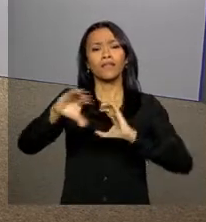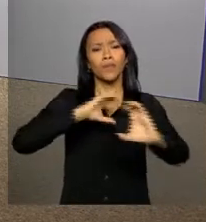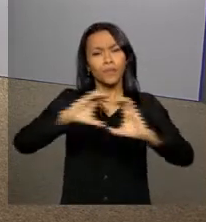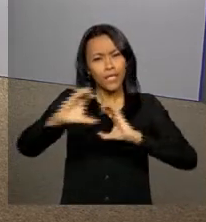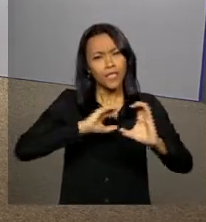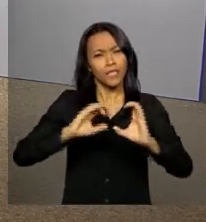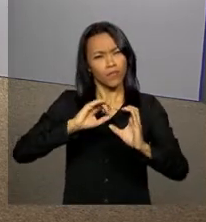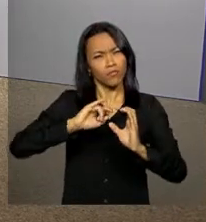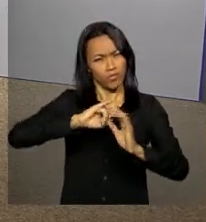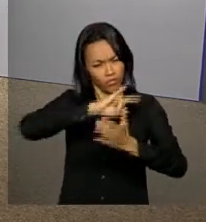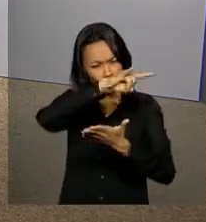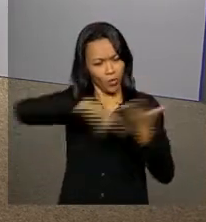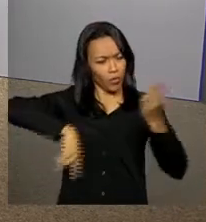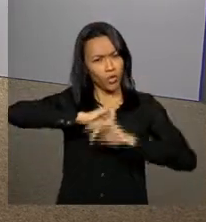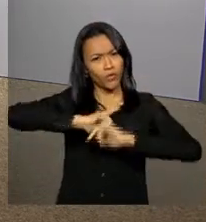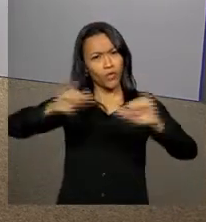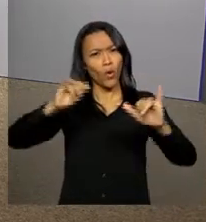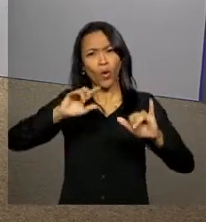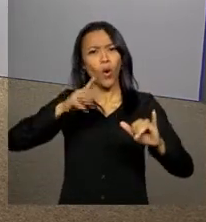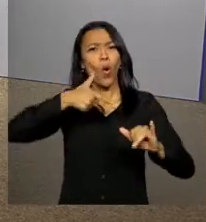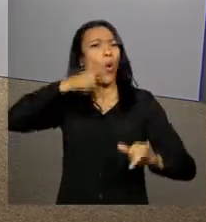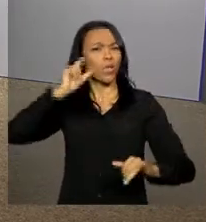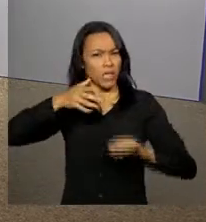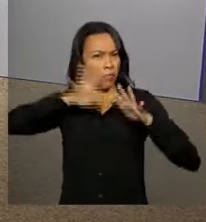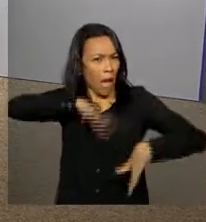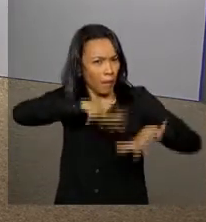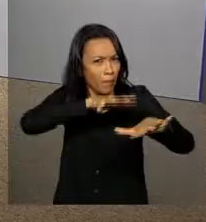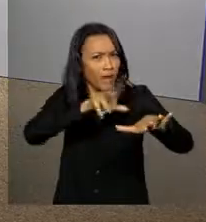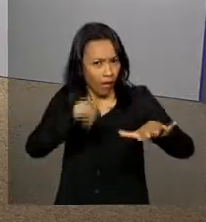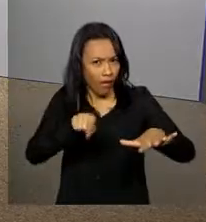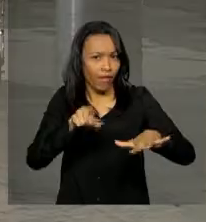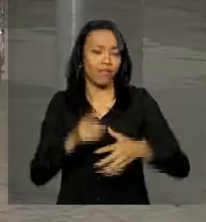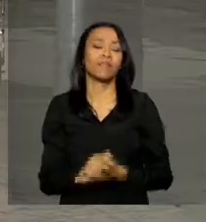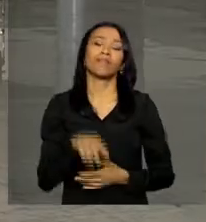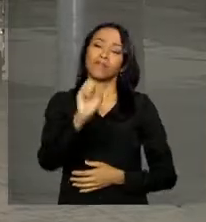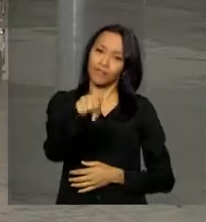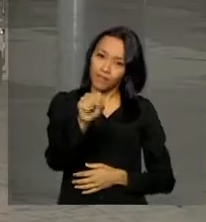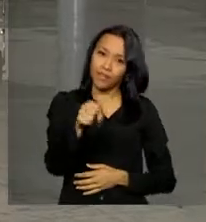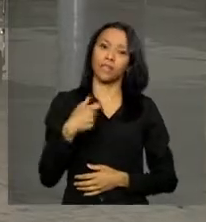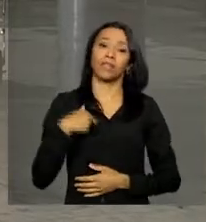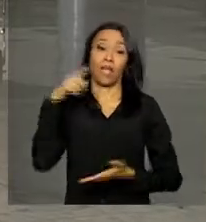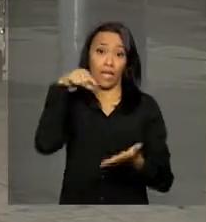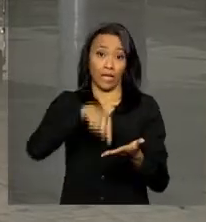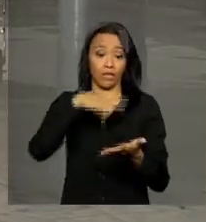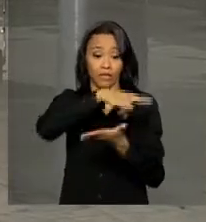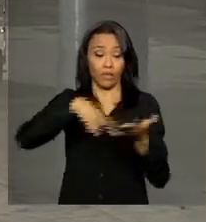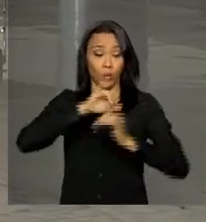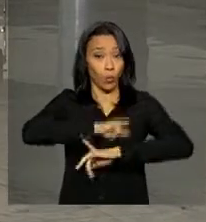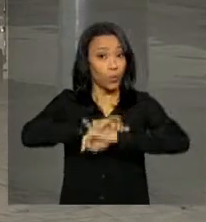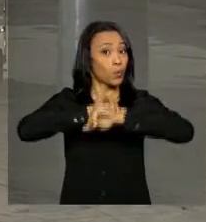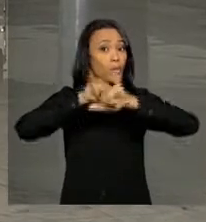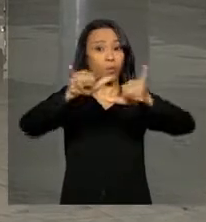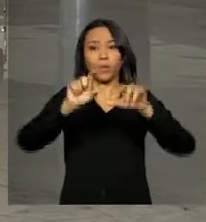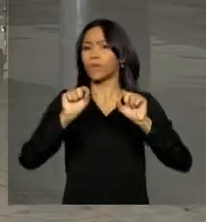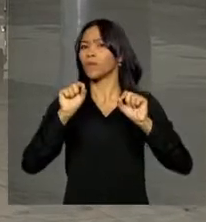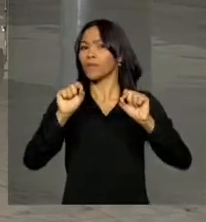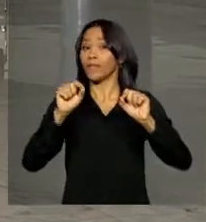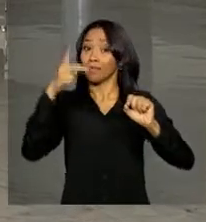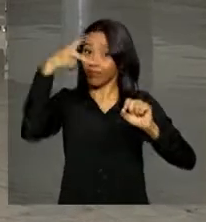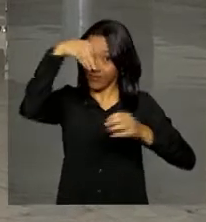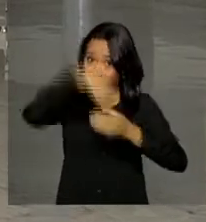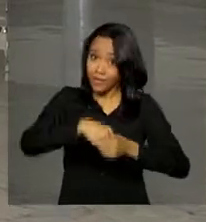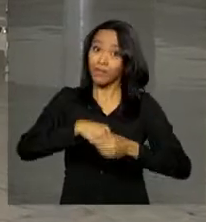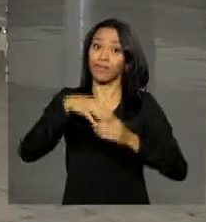divulgou uma nota sobre as manifestações de ontem, não é mesmo? Isso mesmo, Daniela. A nota divulgada pela Secretaria de Comunicação da